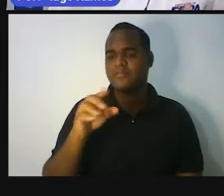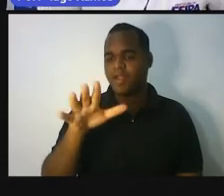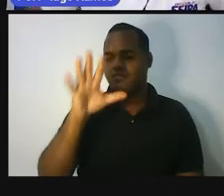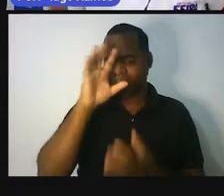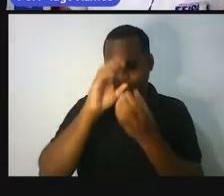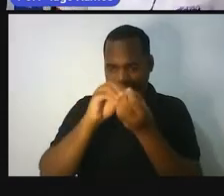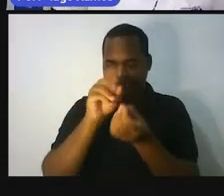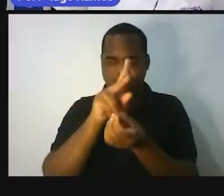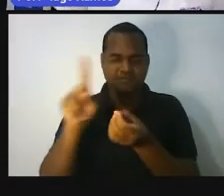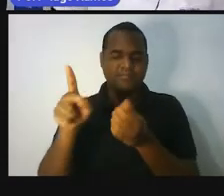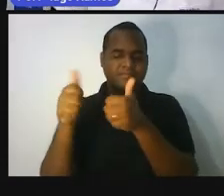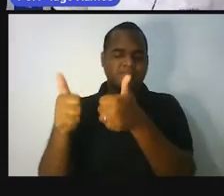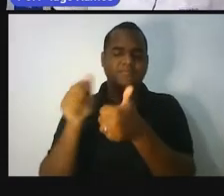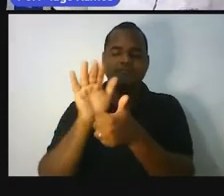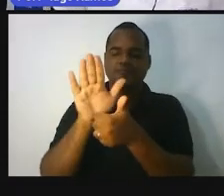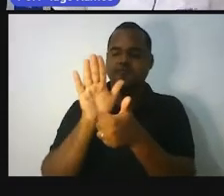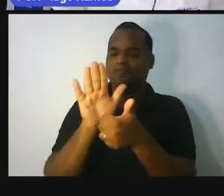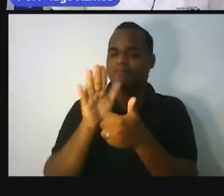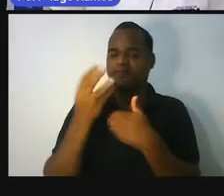Mas, professor,